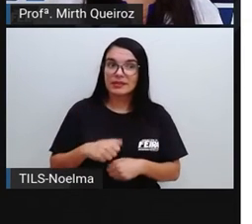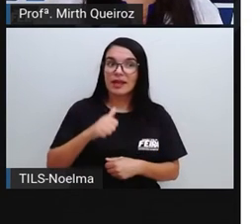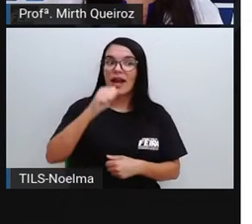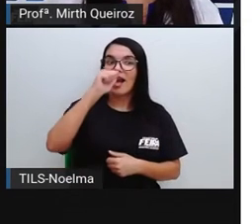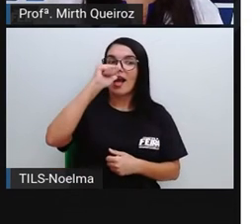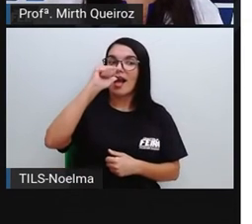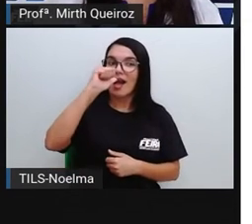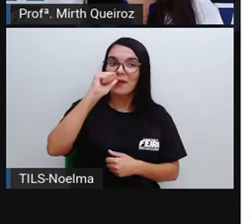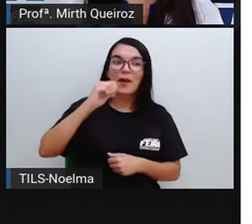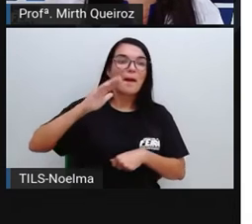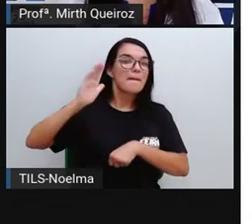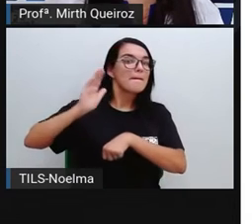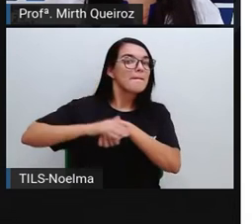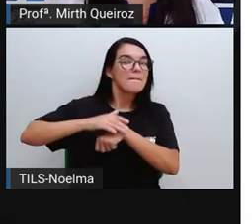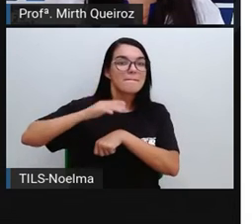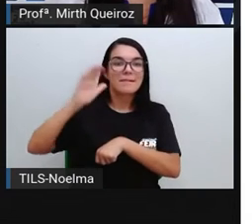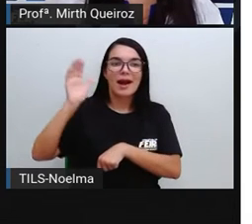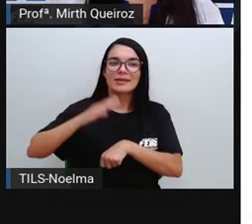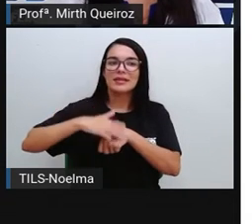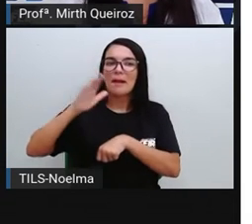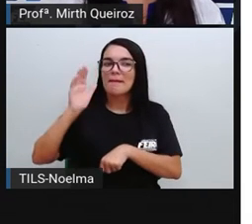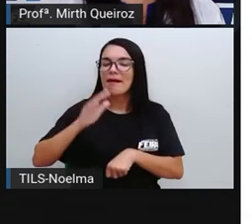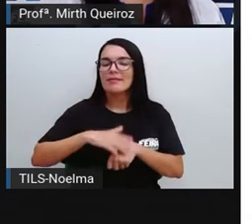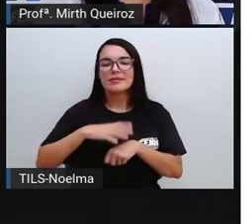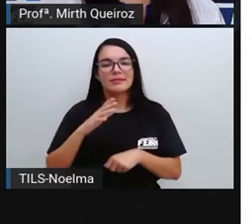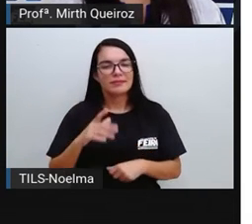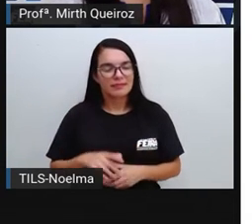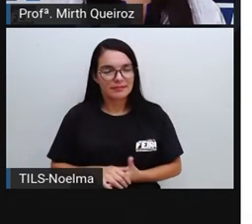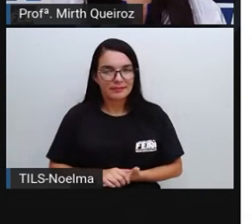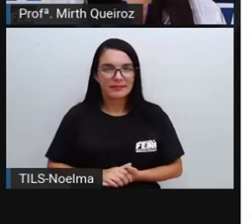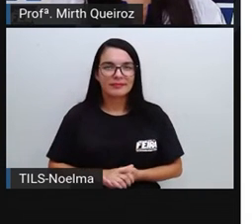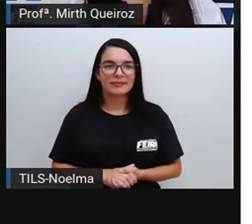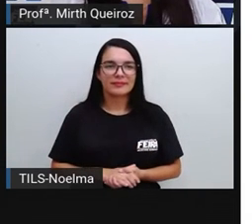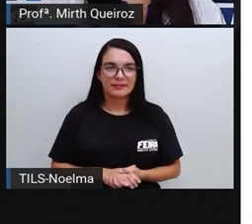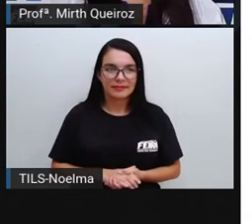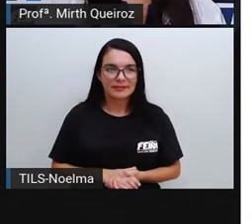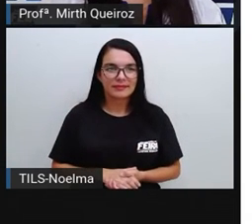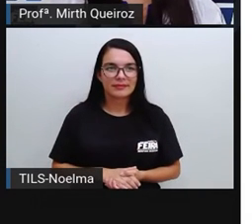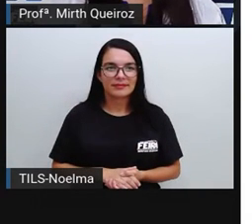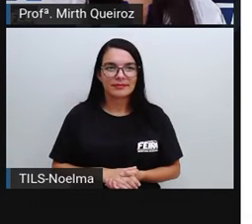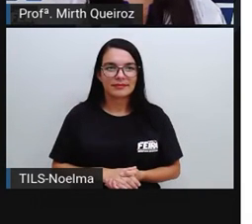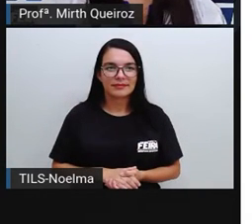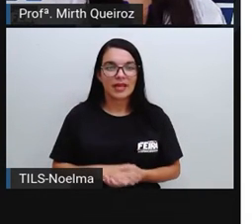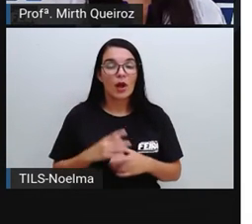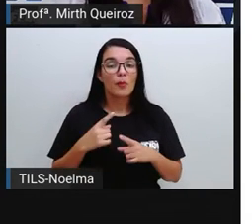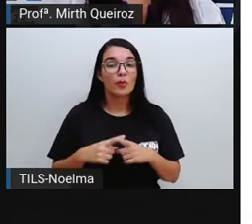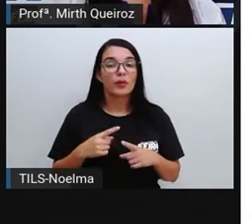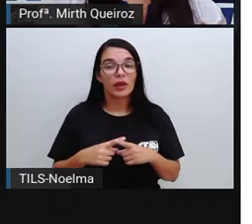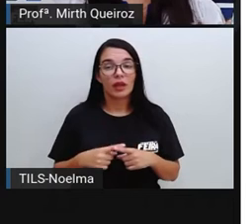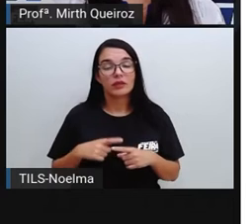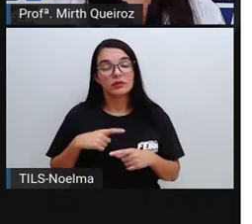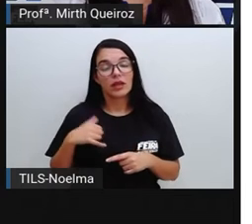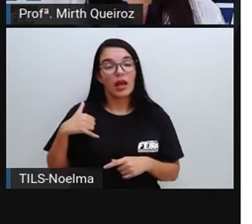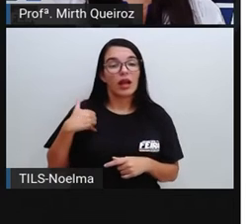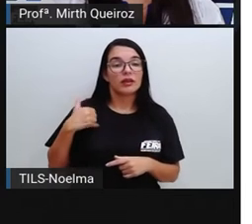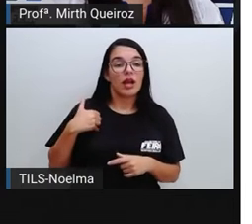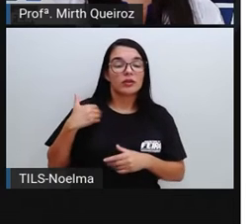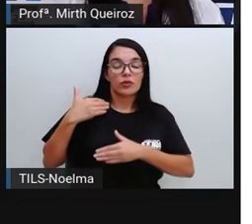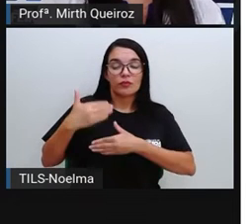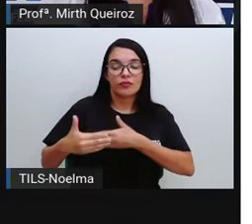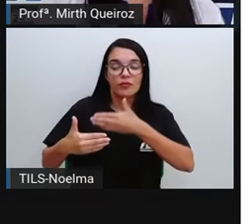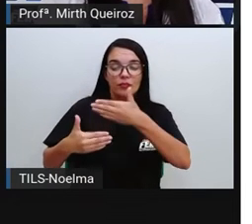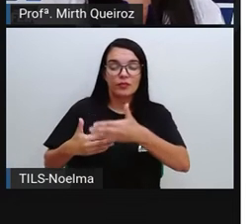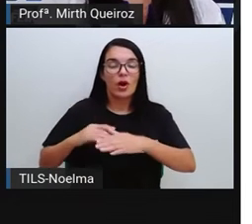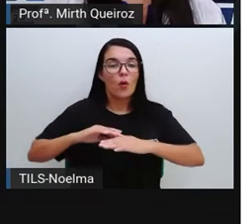de água Que a gente precisa Ingerir Também Vai aumentando Isso porque Conforme vão passando Os anos